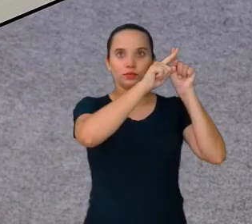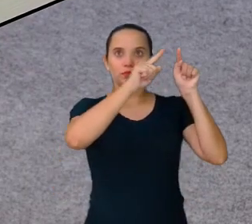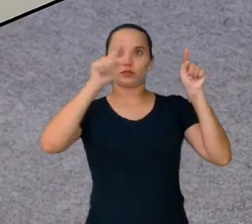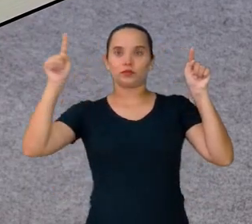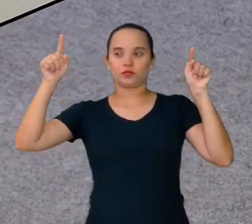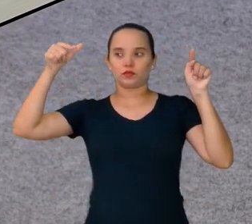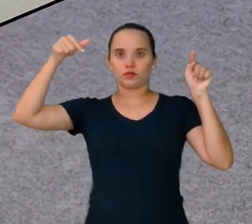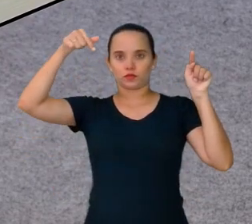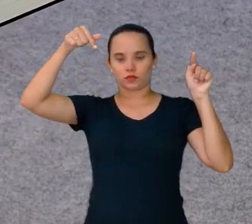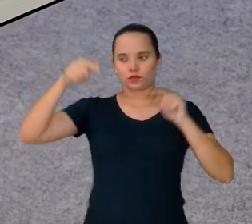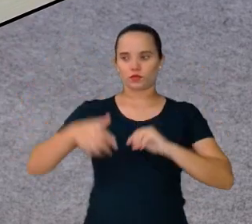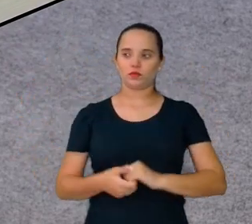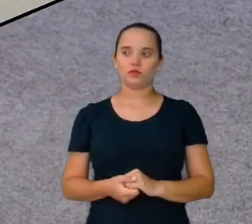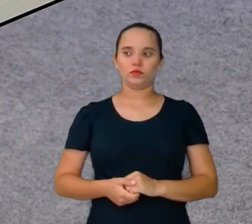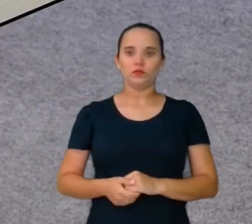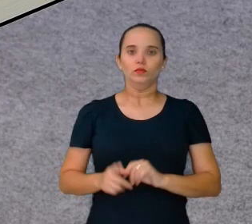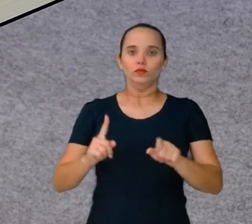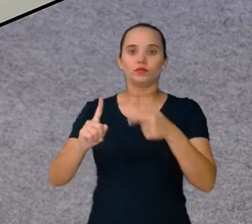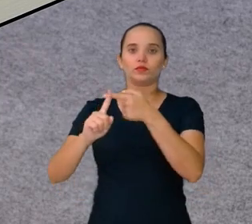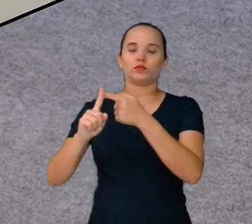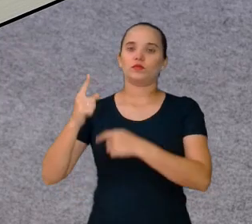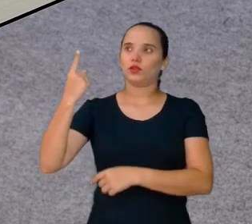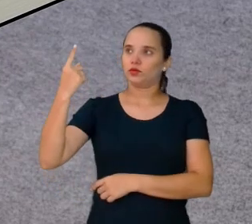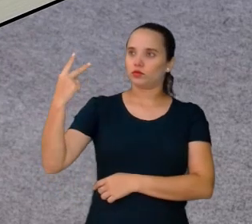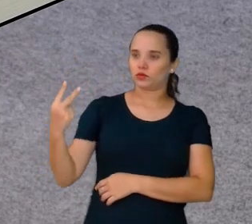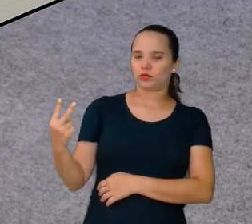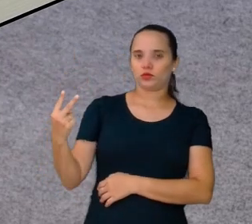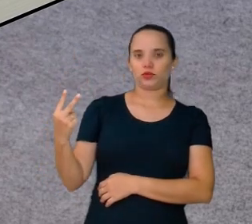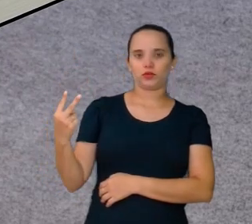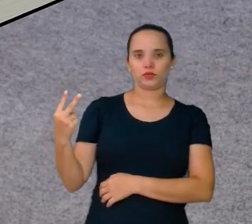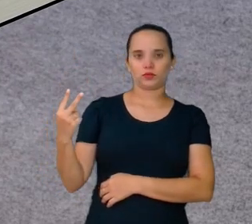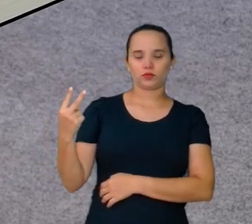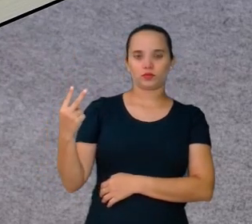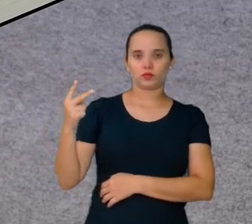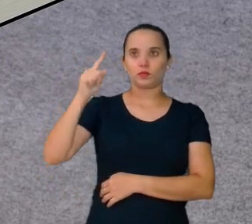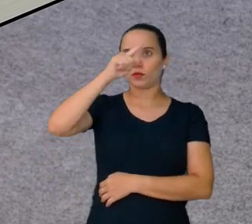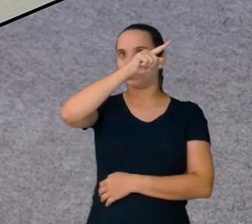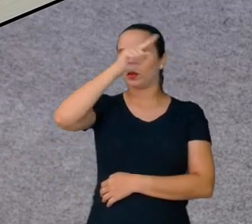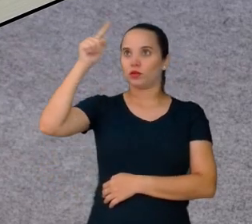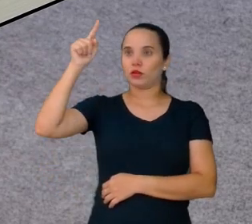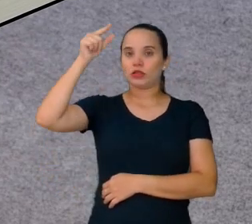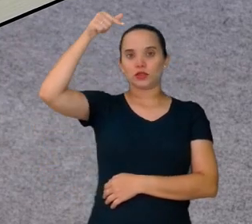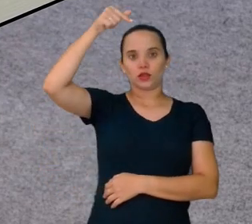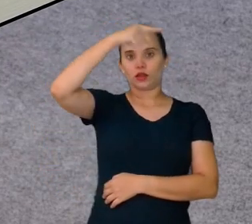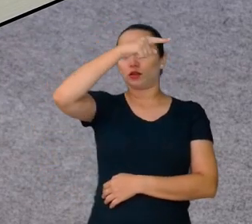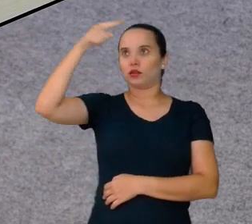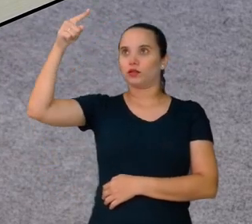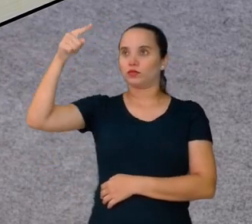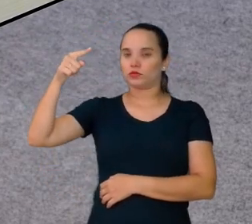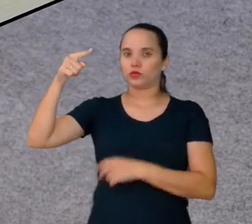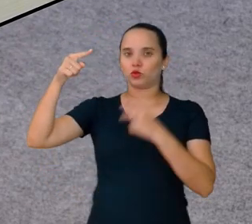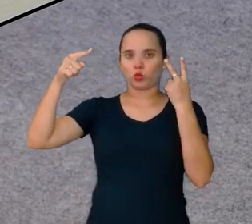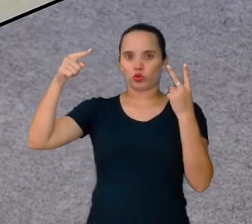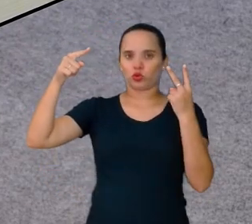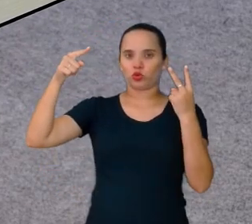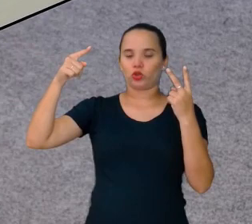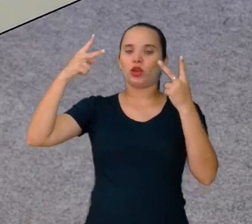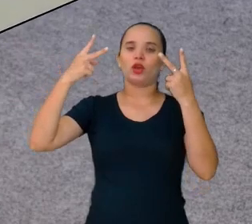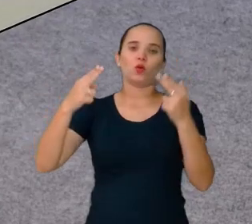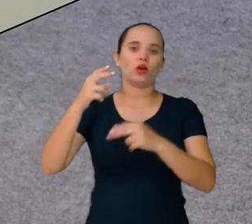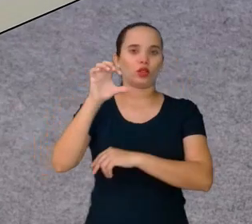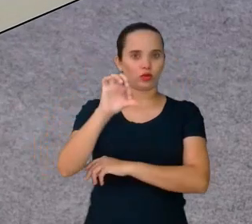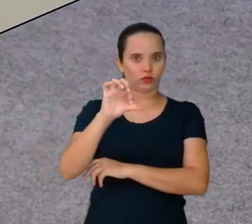7. Mais quanto? 1, 2. Eu tenho 2. Dá 9. Olha o